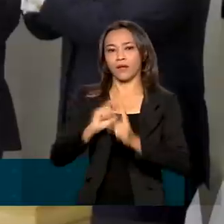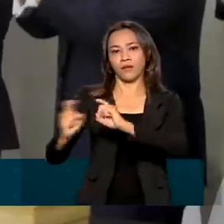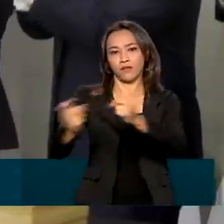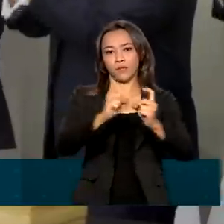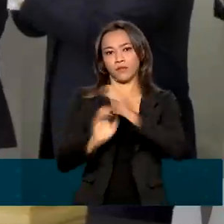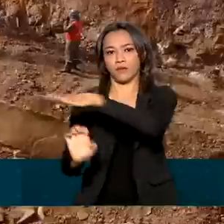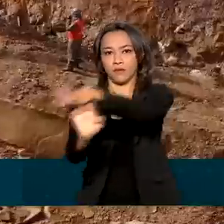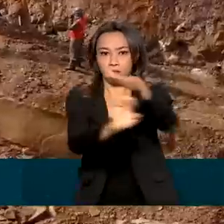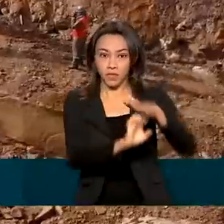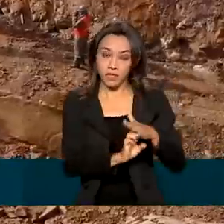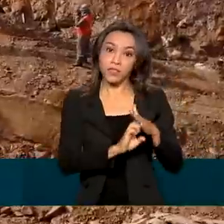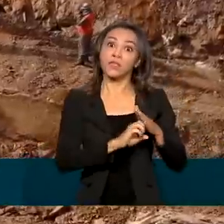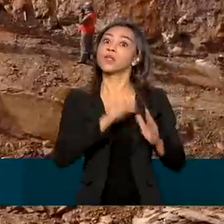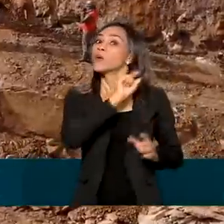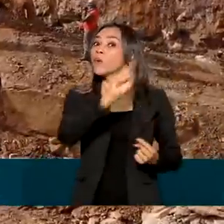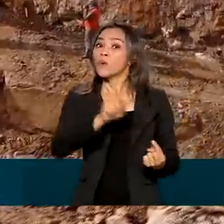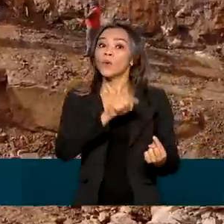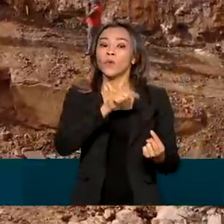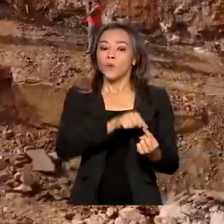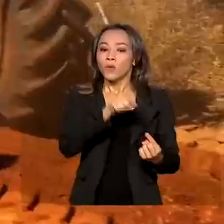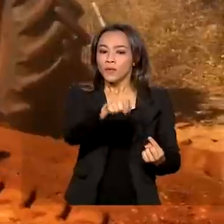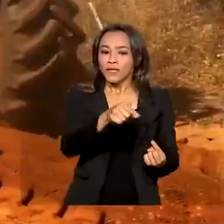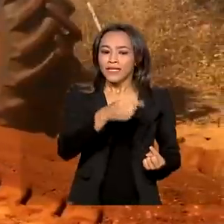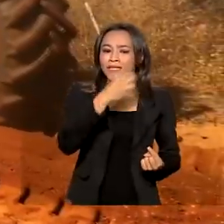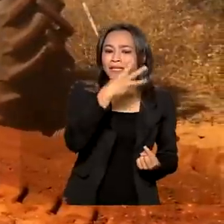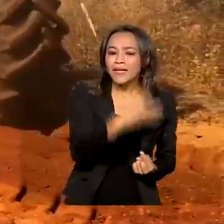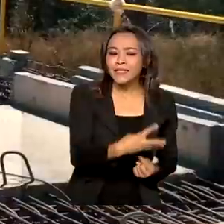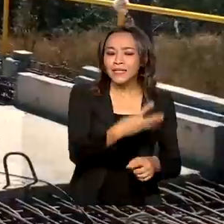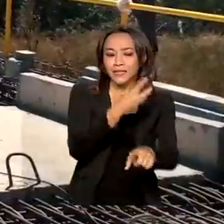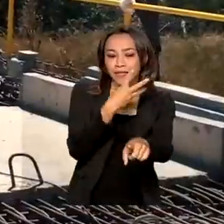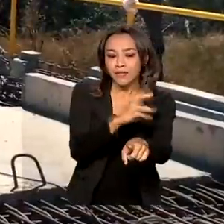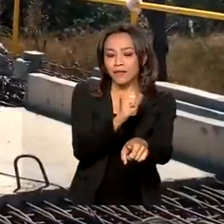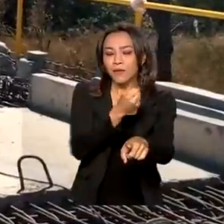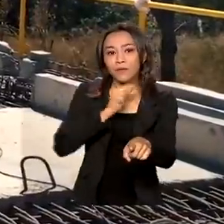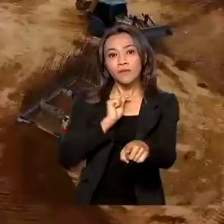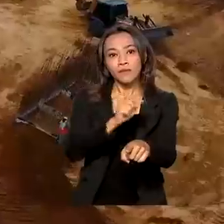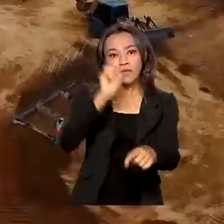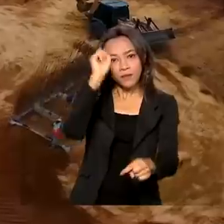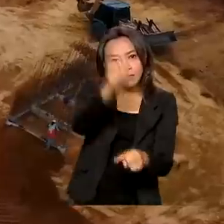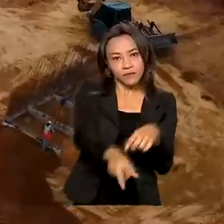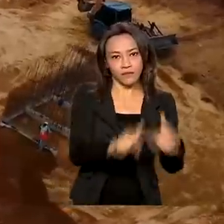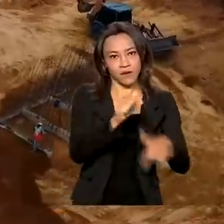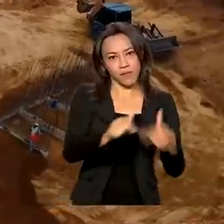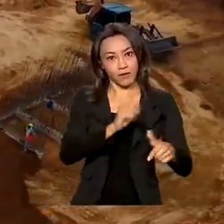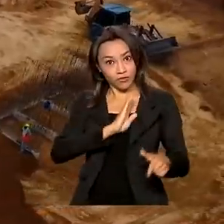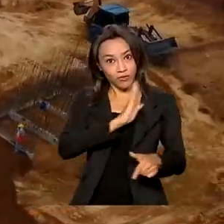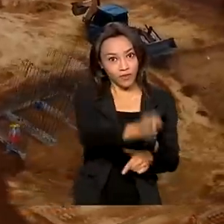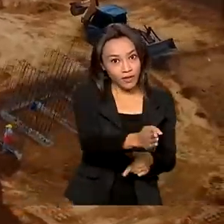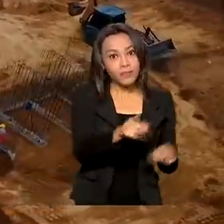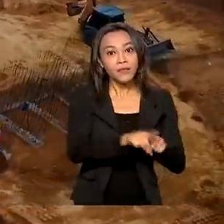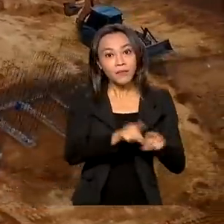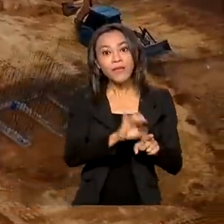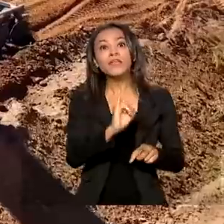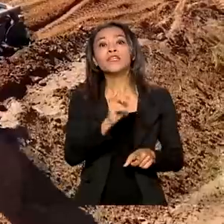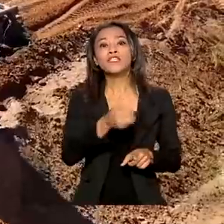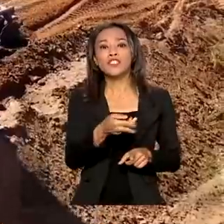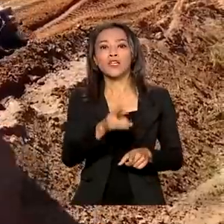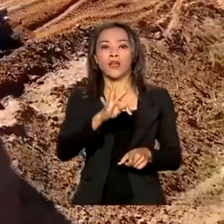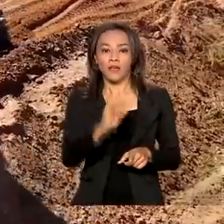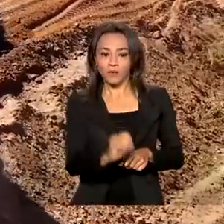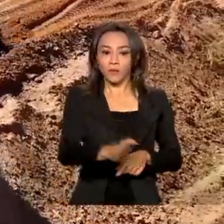com potencial de criar 338 mil empregos diretos e indiretos, além de mais de